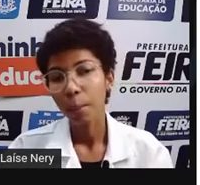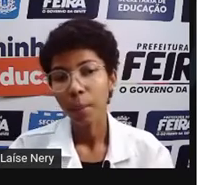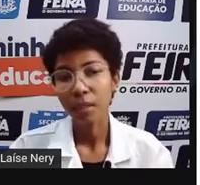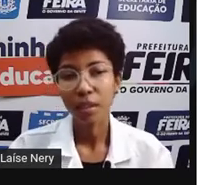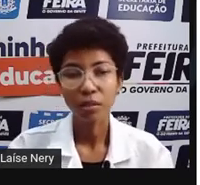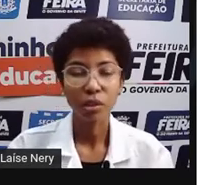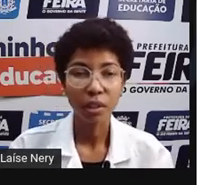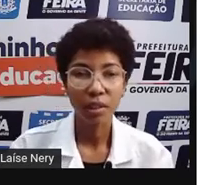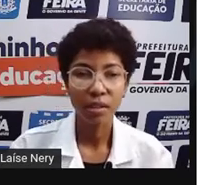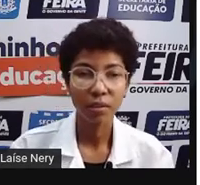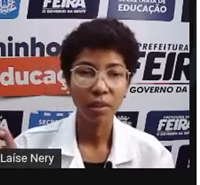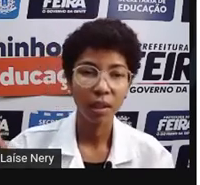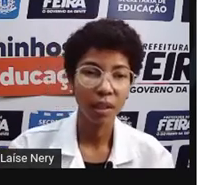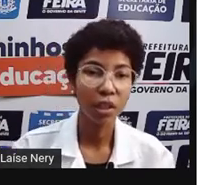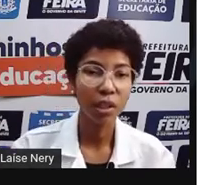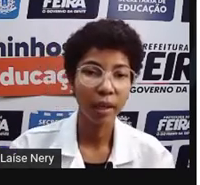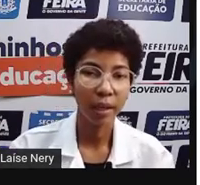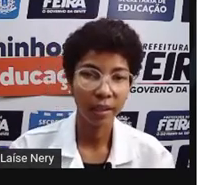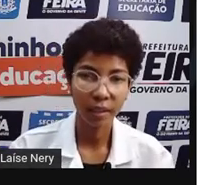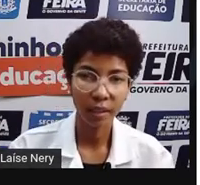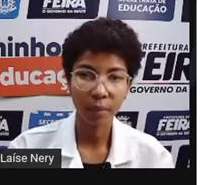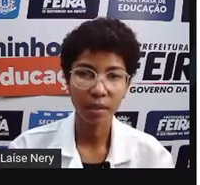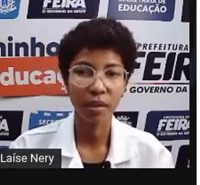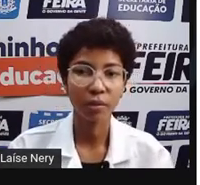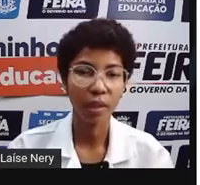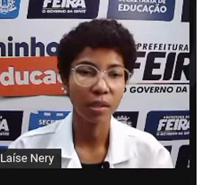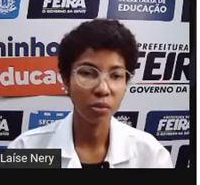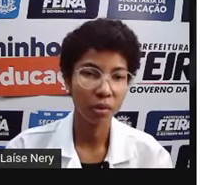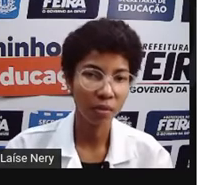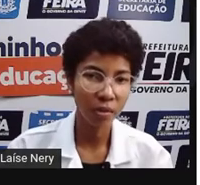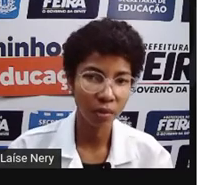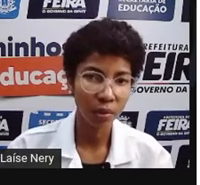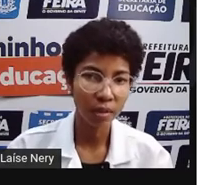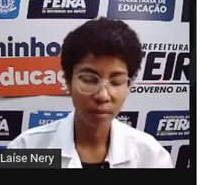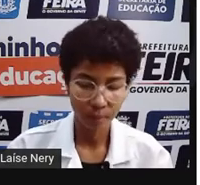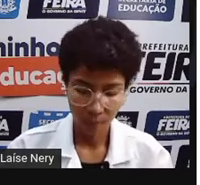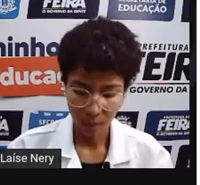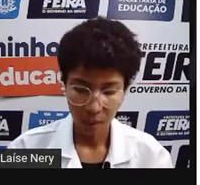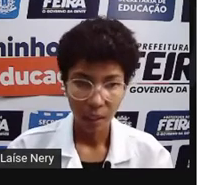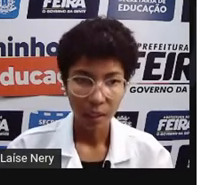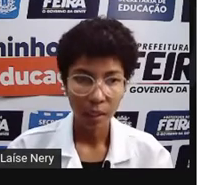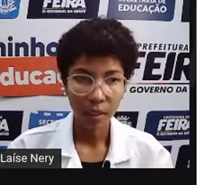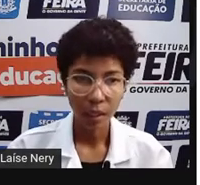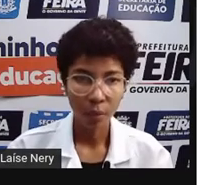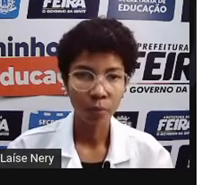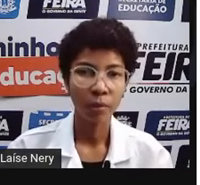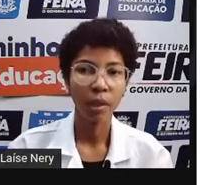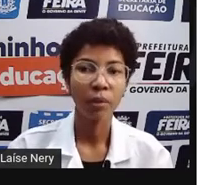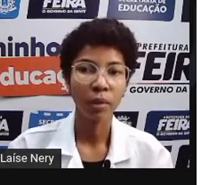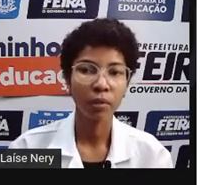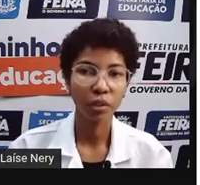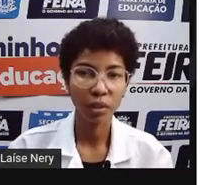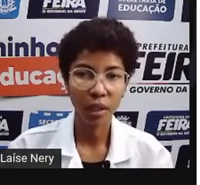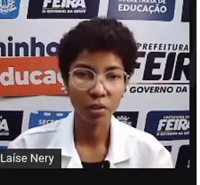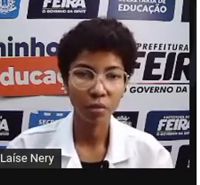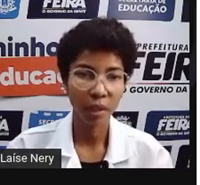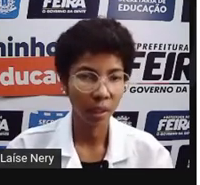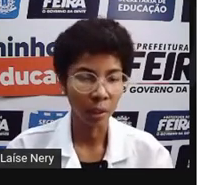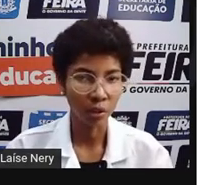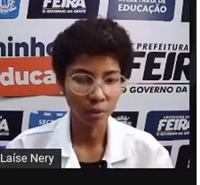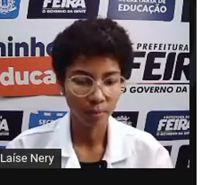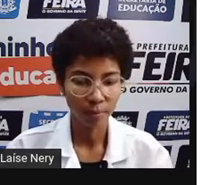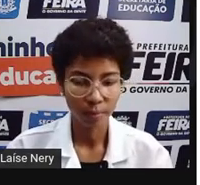mas eles utilizam energia elétrica para executar suas funções. Cada um em uma quantidade